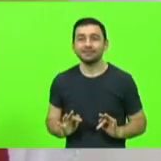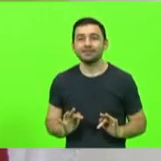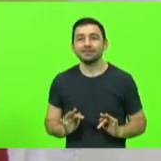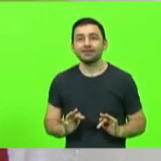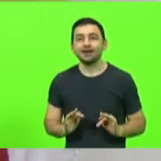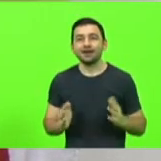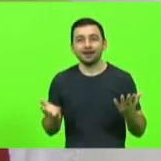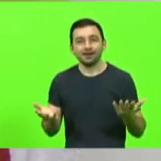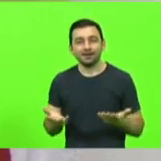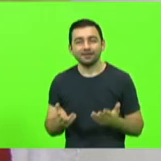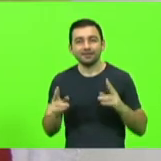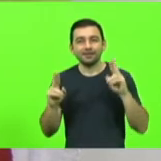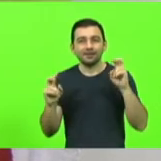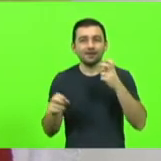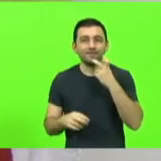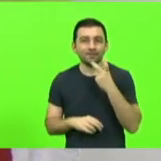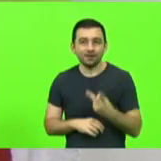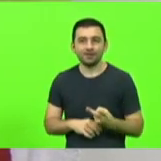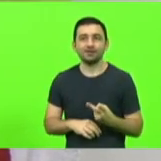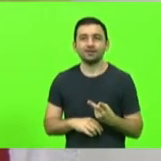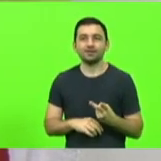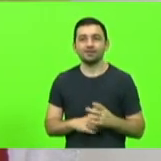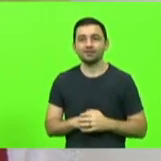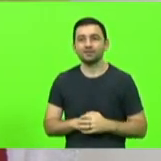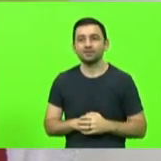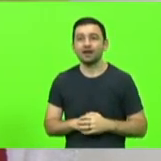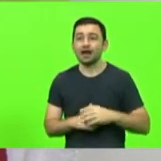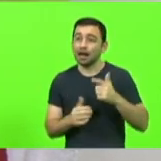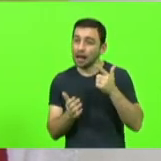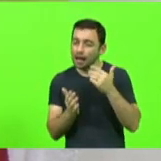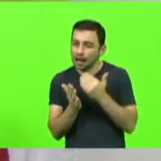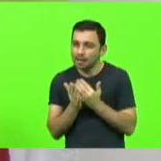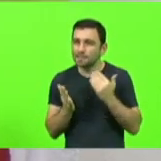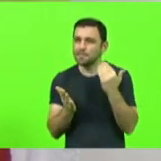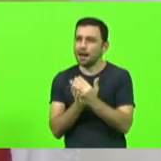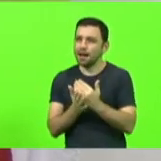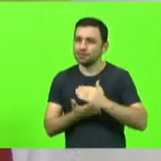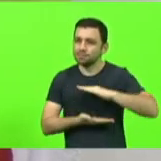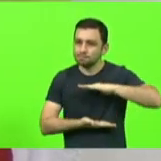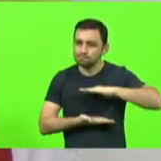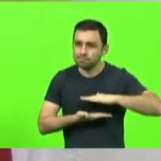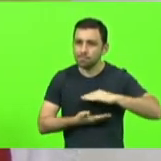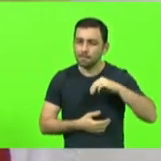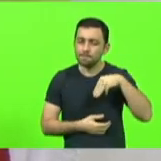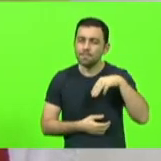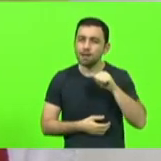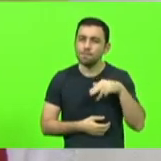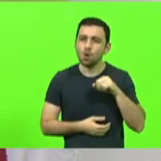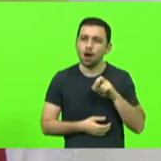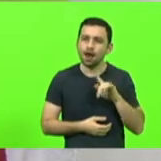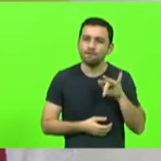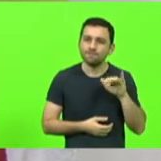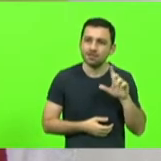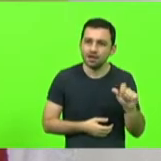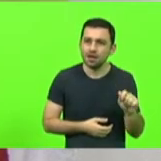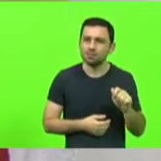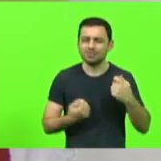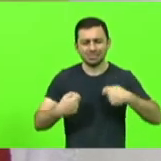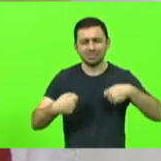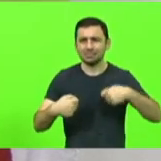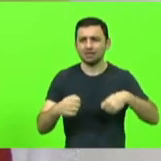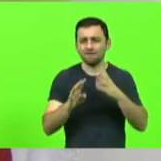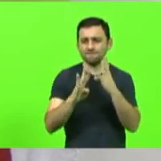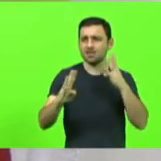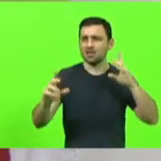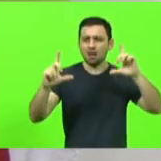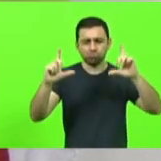questão quando a gente fala de mais mamografia e nós precisamos que acabe essa fila e